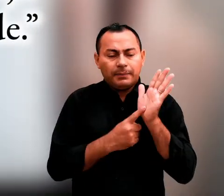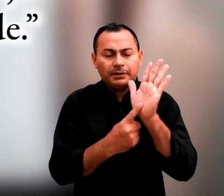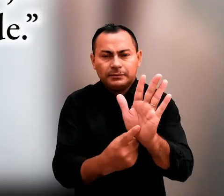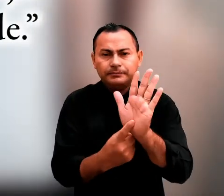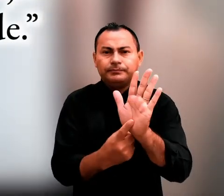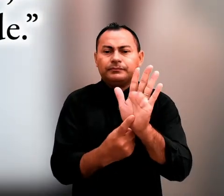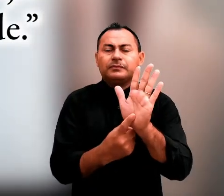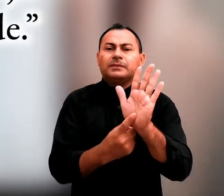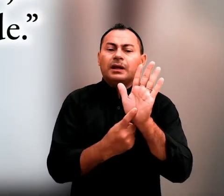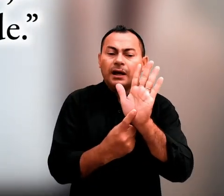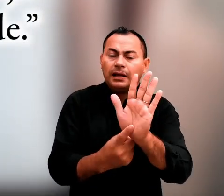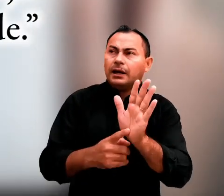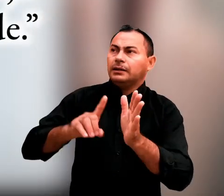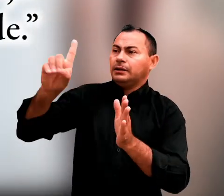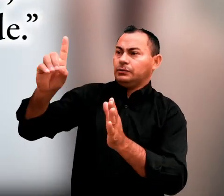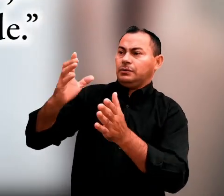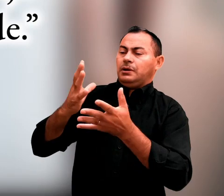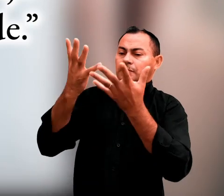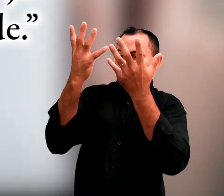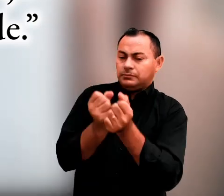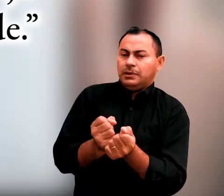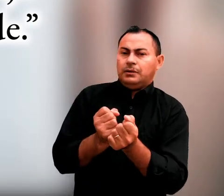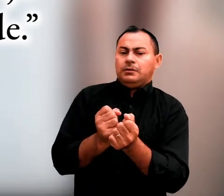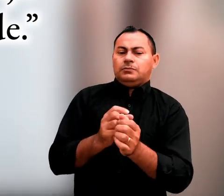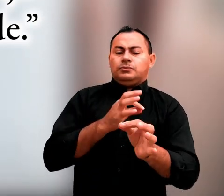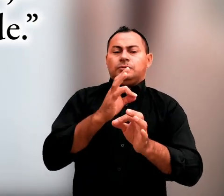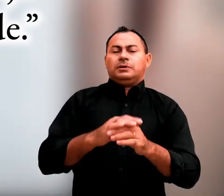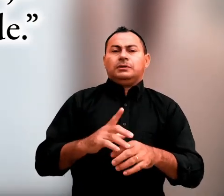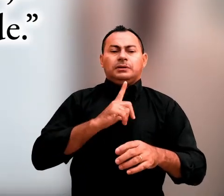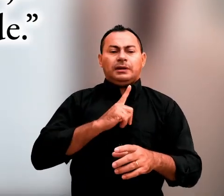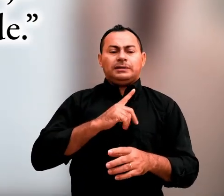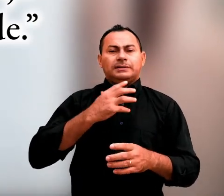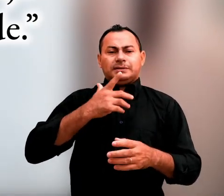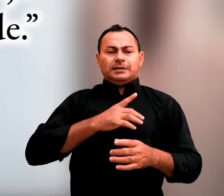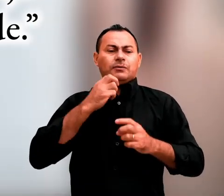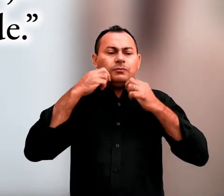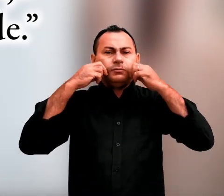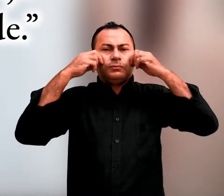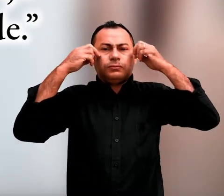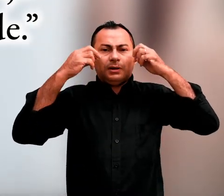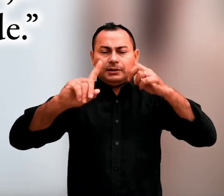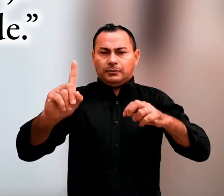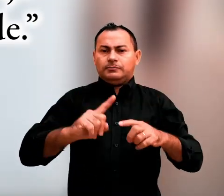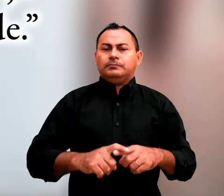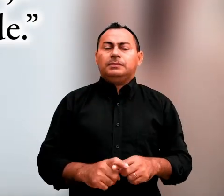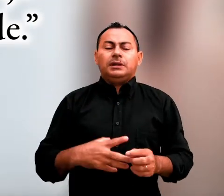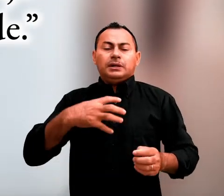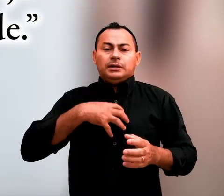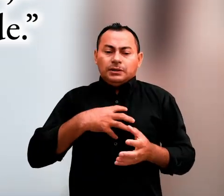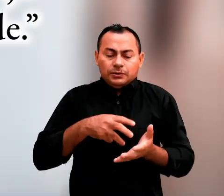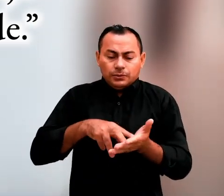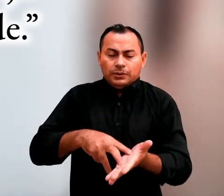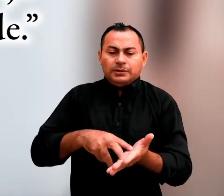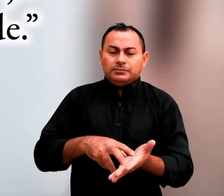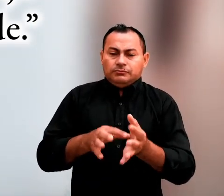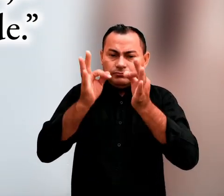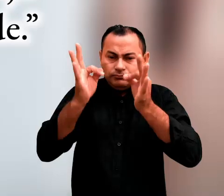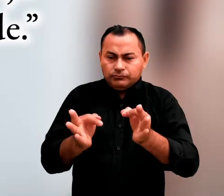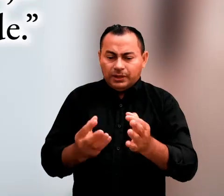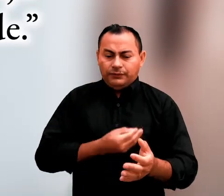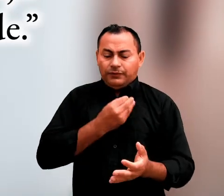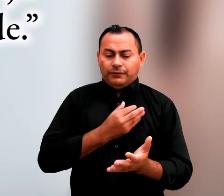apresentar-te a Deus aprovado como obreiro que não tem do que se envergonhar e que maneja corretamente